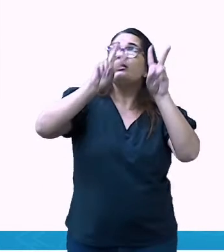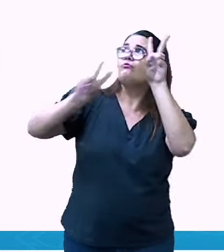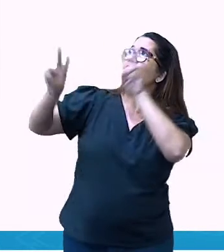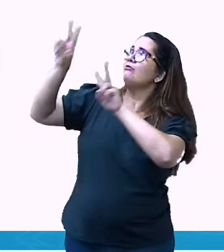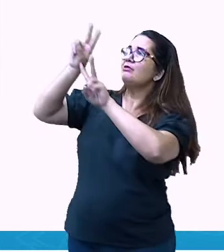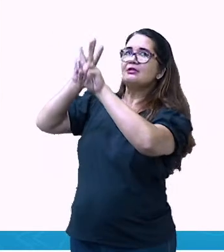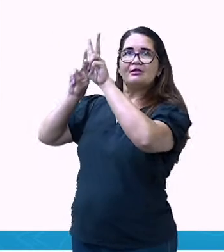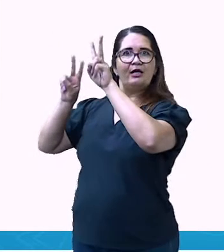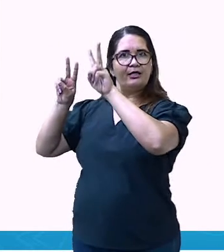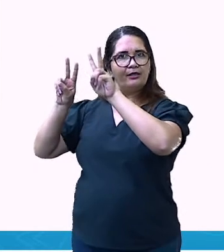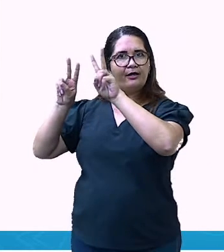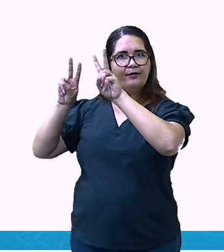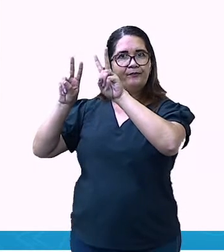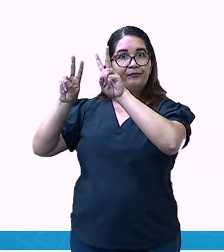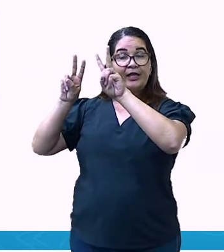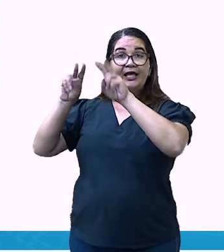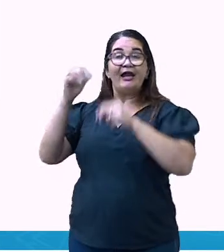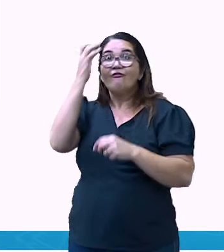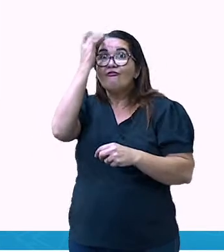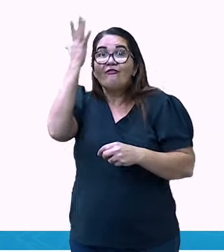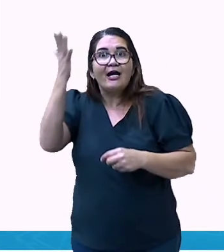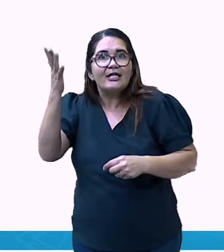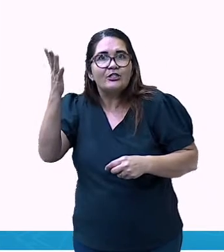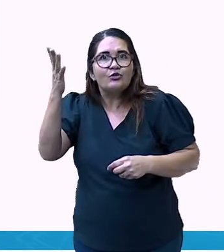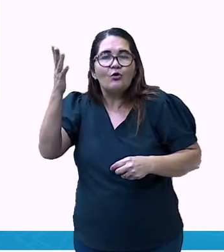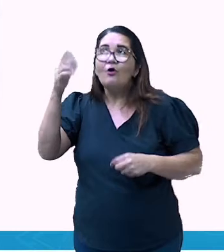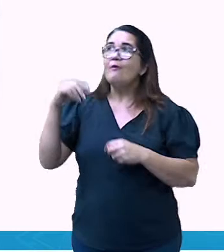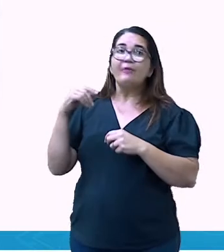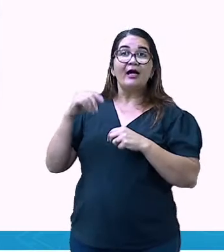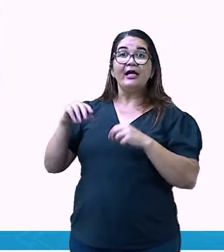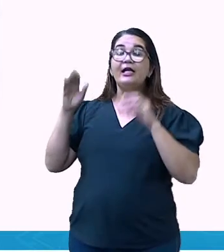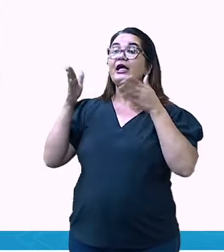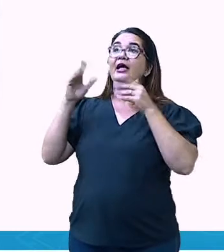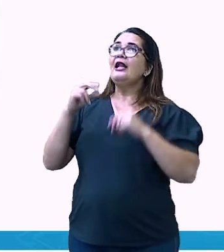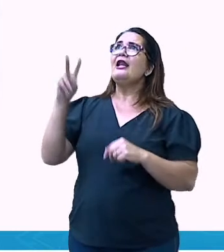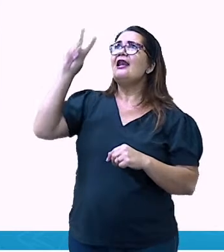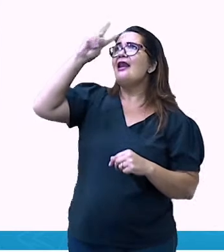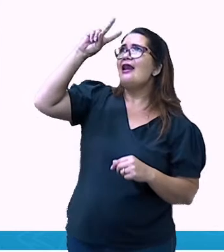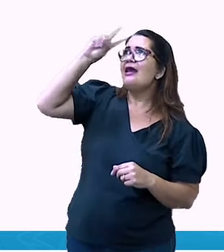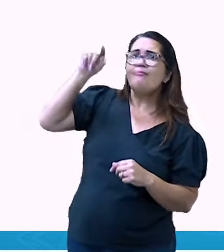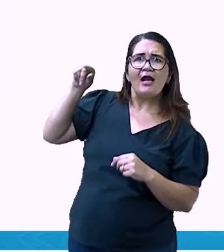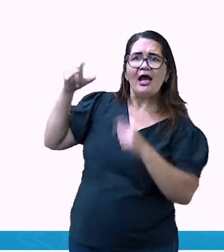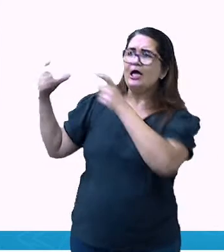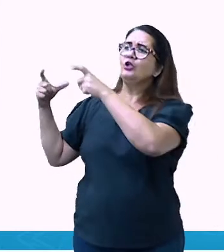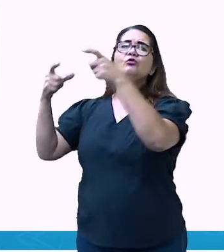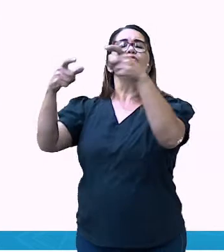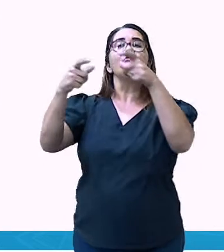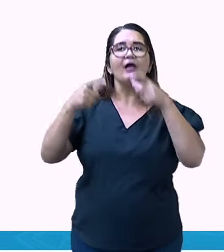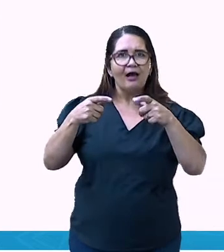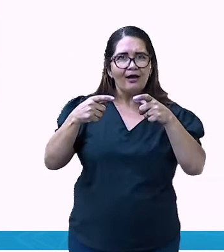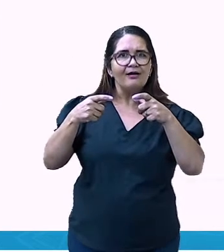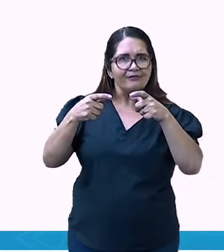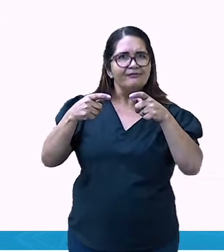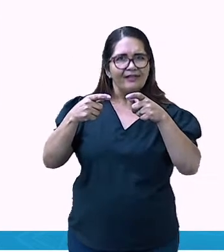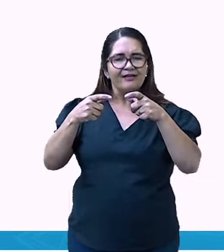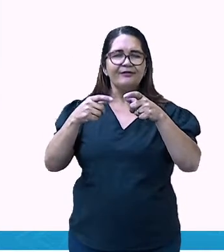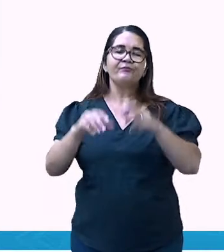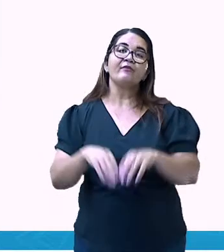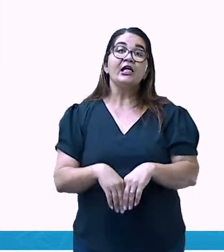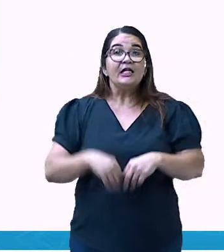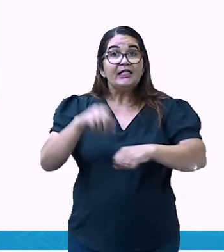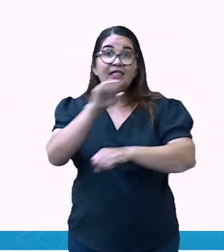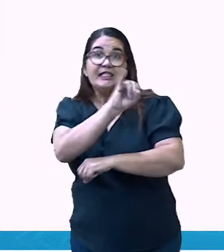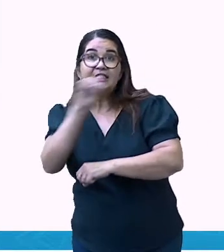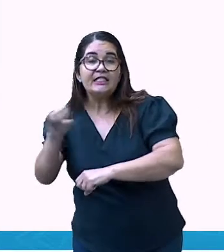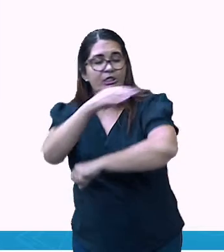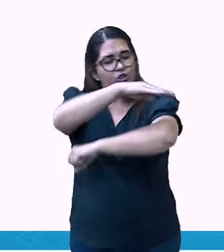a se localizar, né? Era um instrumento de localização, o próprio ambiente. Então, por exemplo, se tinha um monte, se tinha